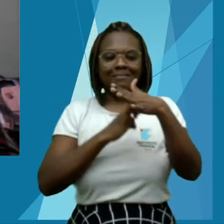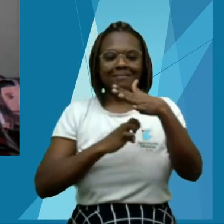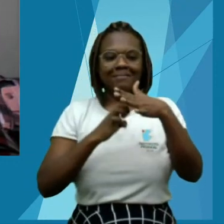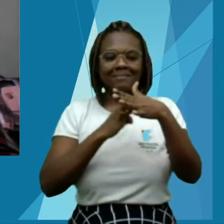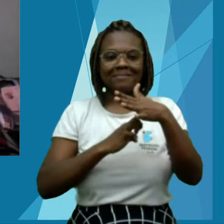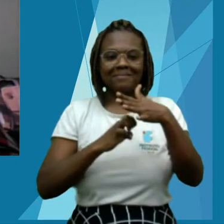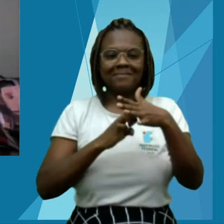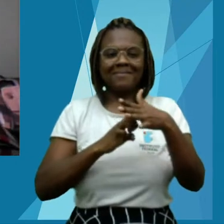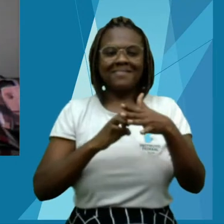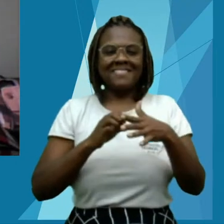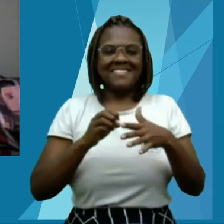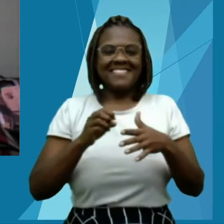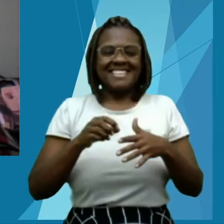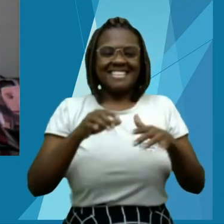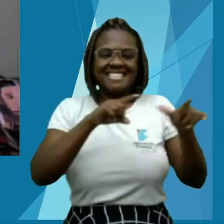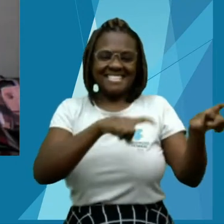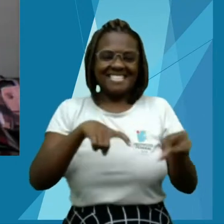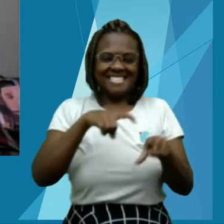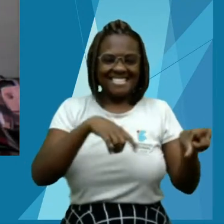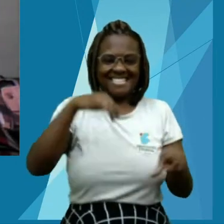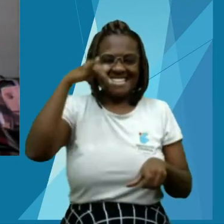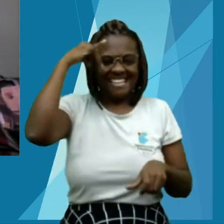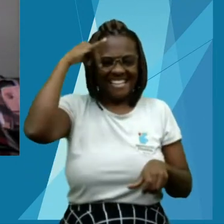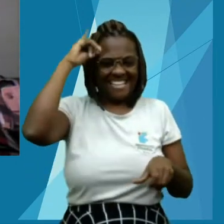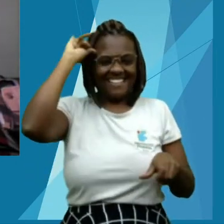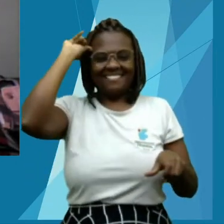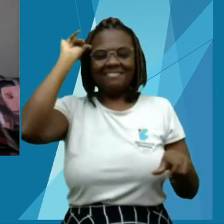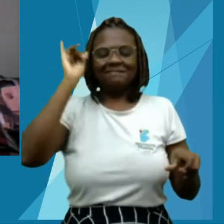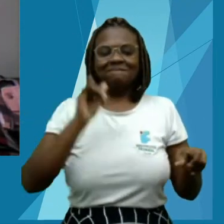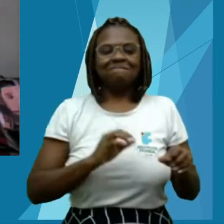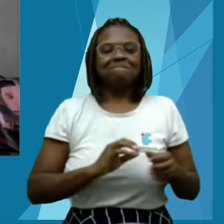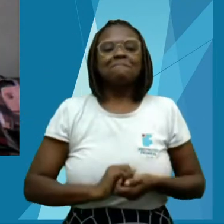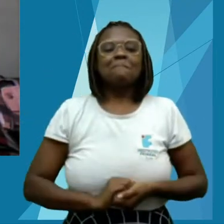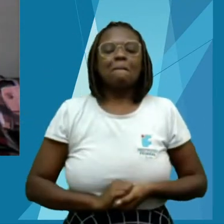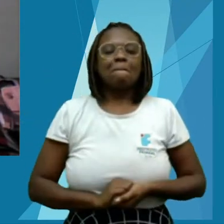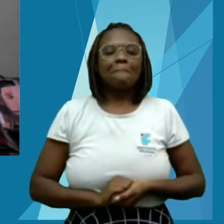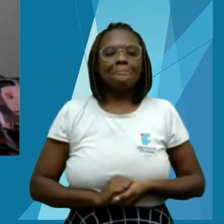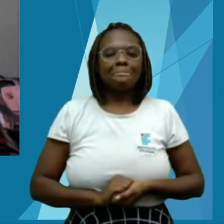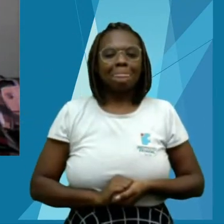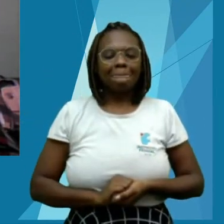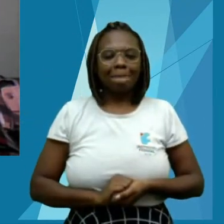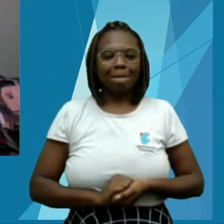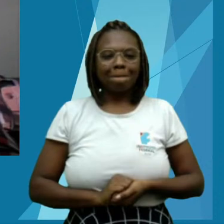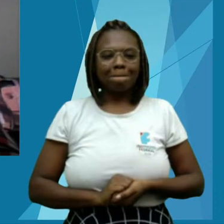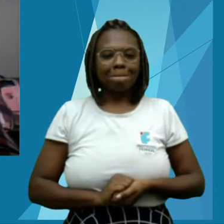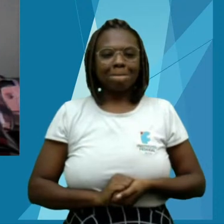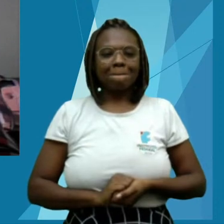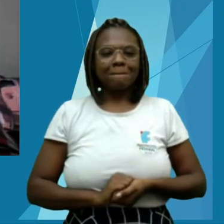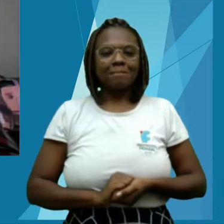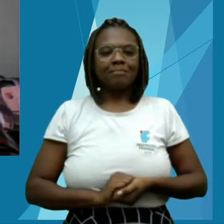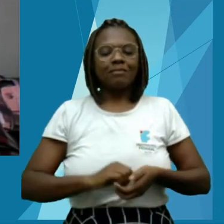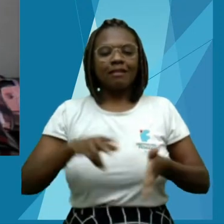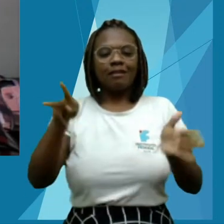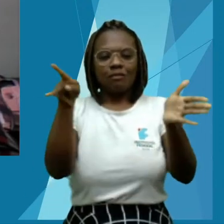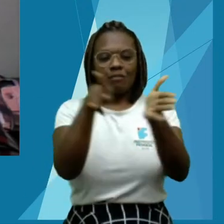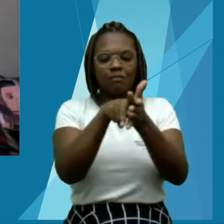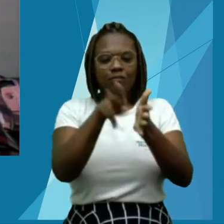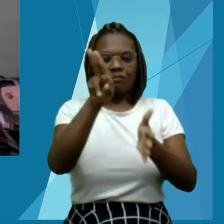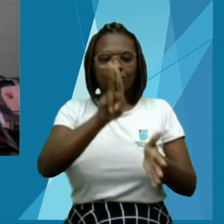rural e urbana, conservação de recursos genéticos vegetais e doenças de plantas no trópico úmido,